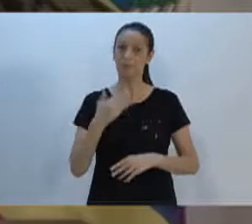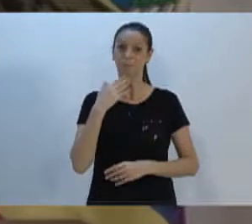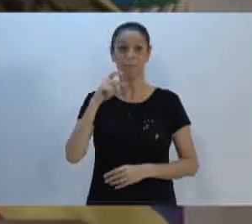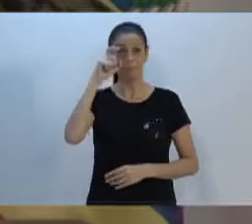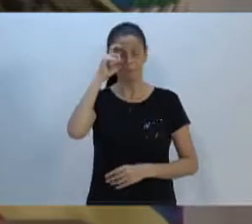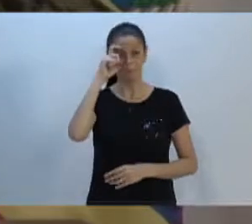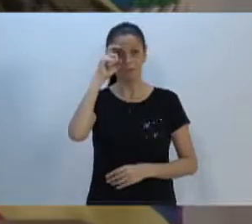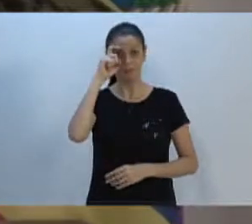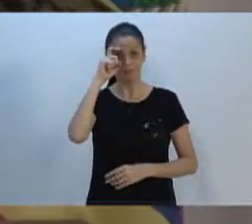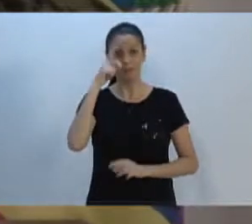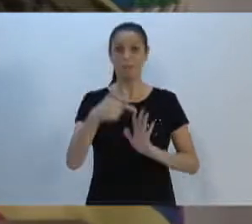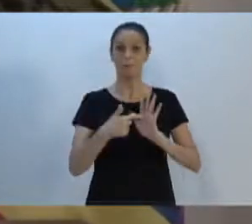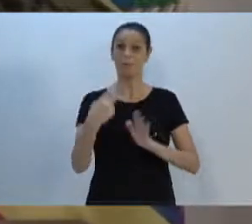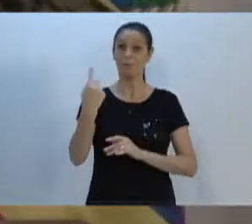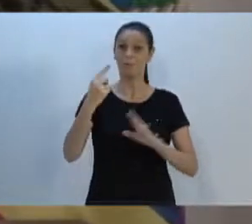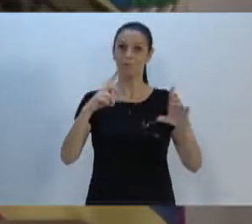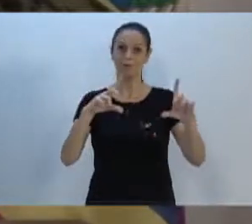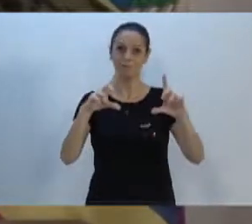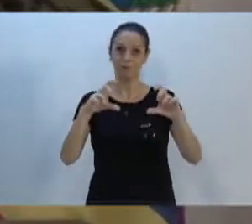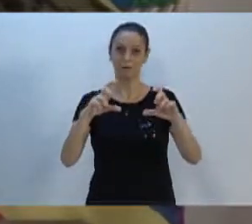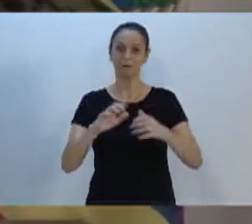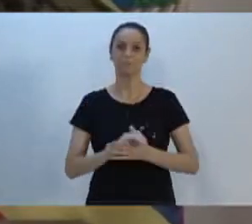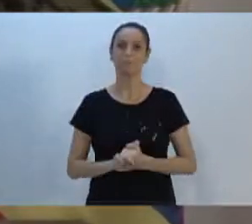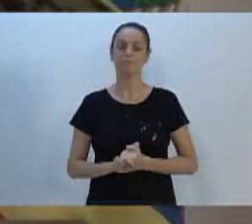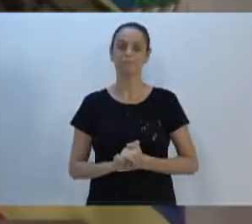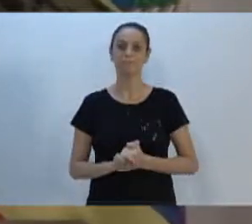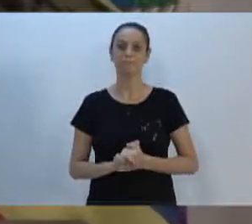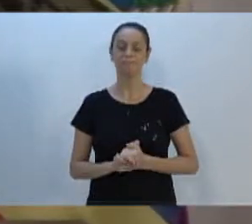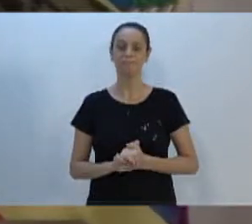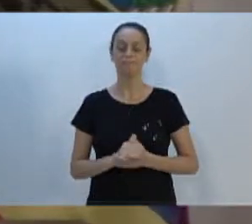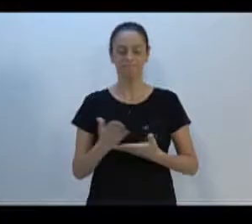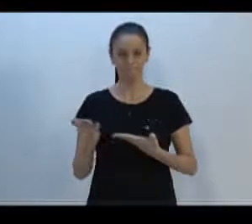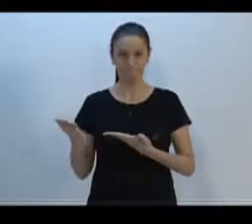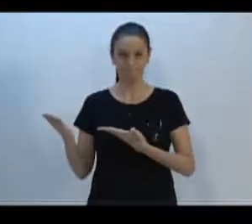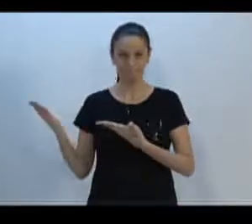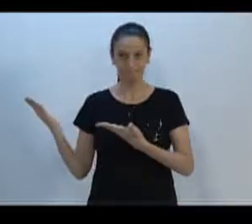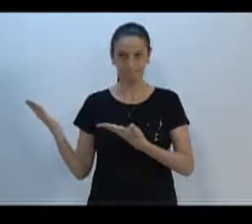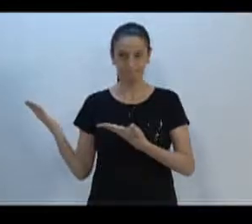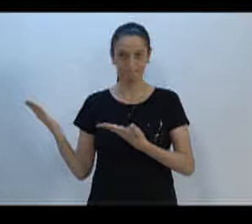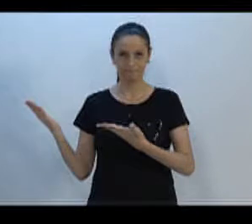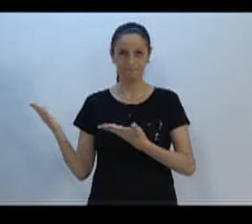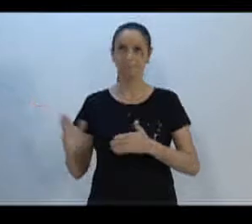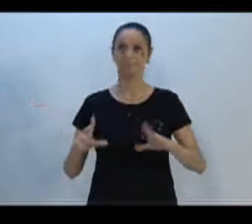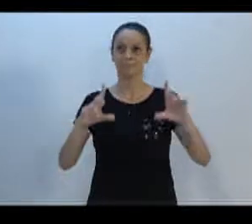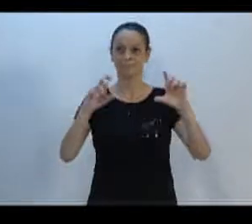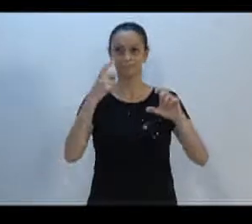colocasse a primeira foto ali, se puder colocar essa foto, uma parada,